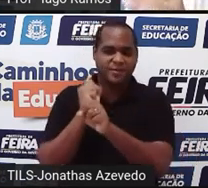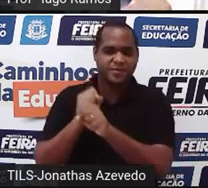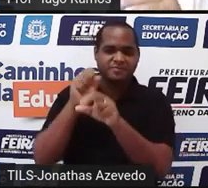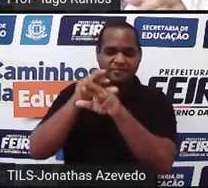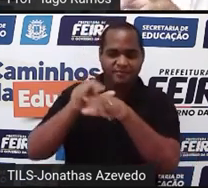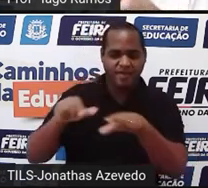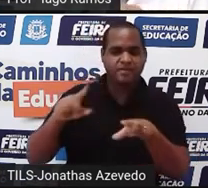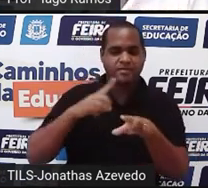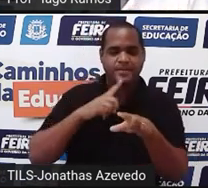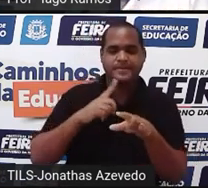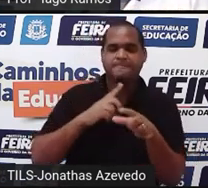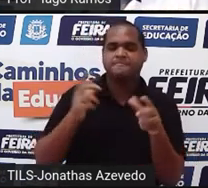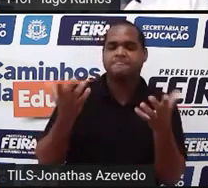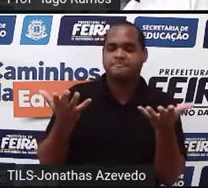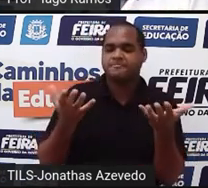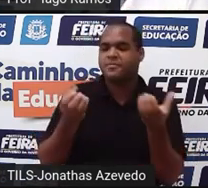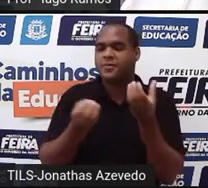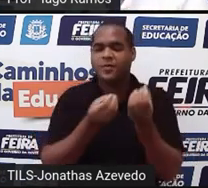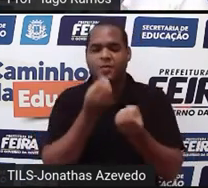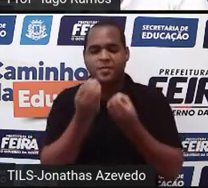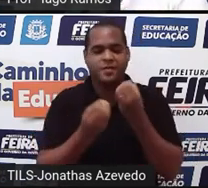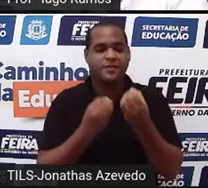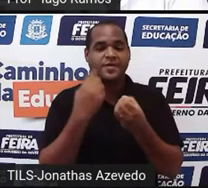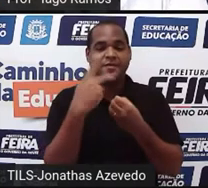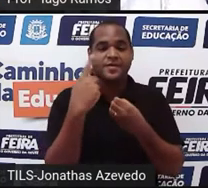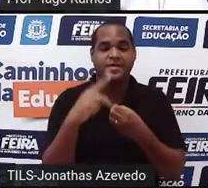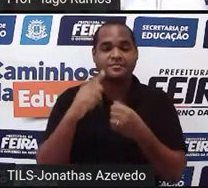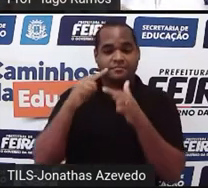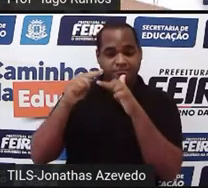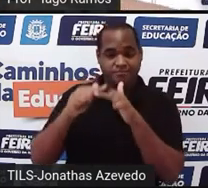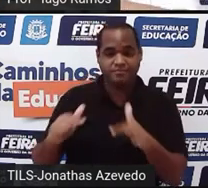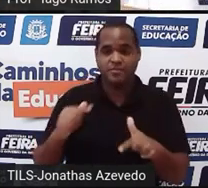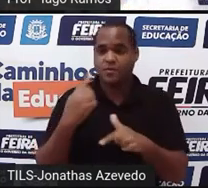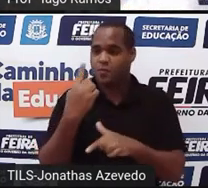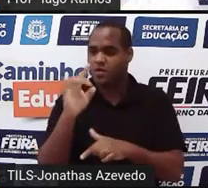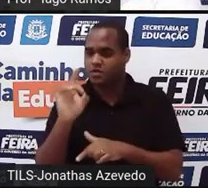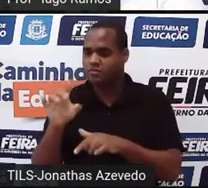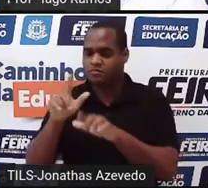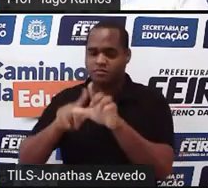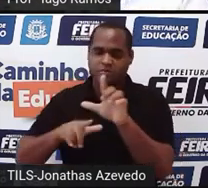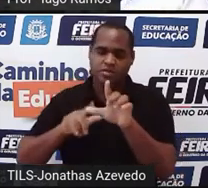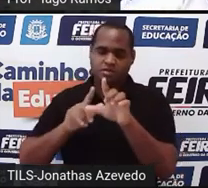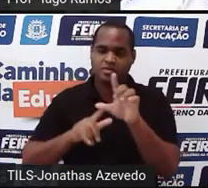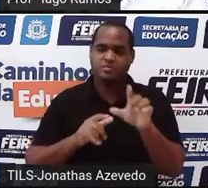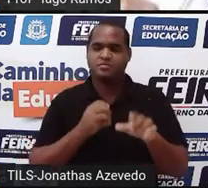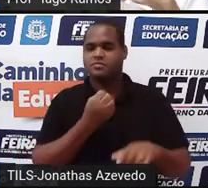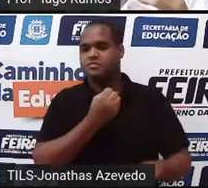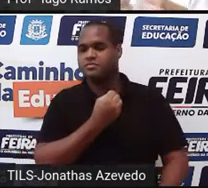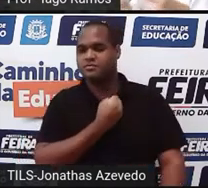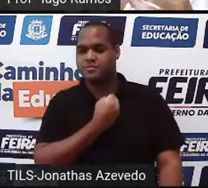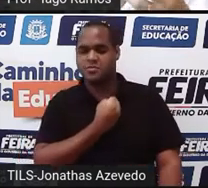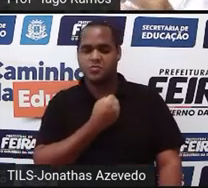equações de uma maneira que anule uma das incógnitas, que faça